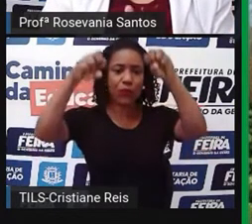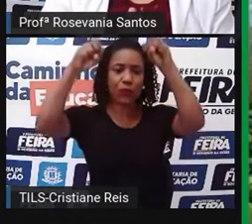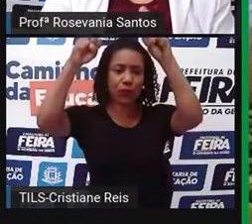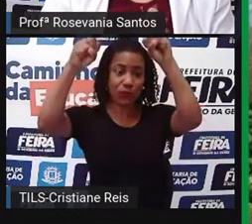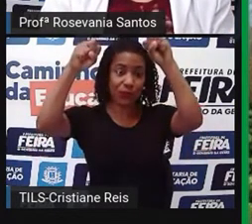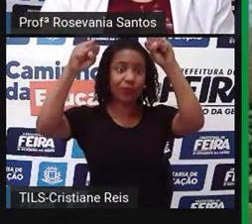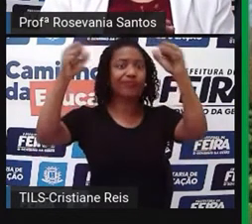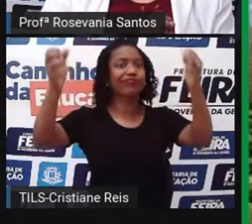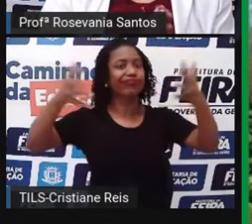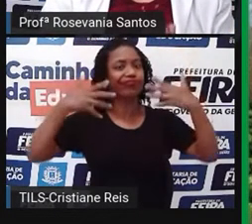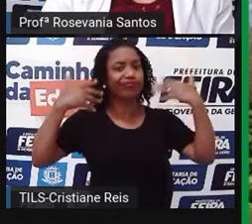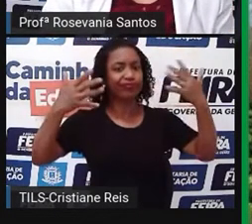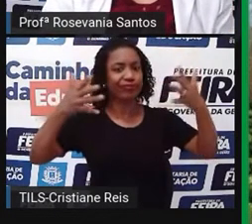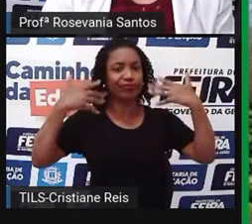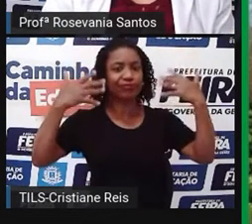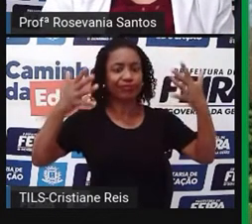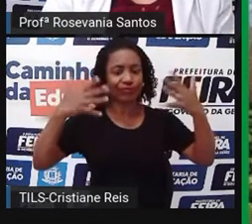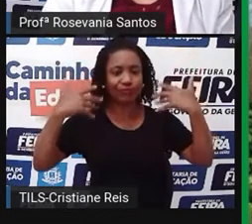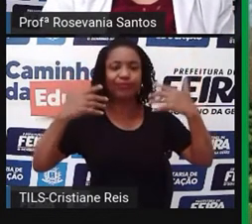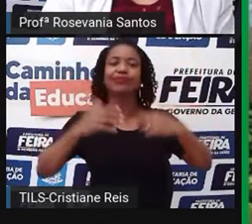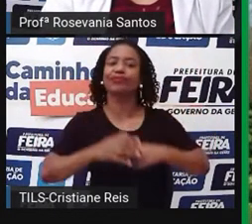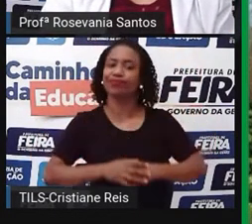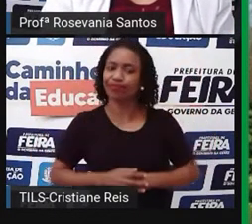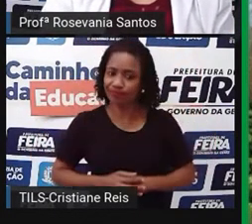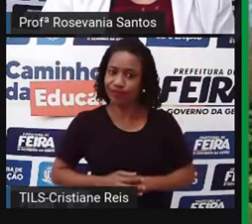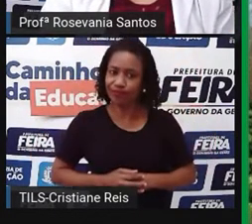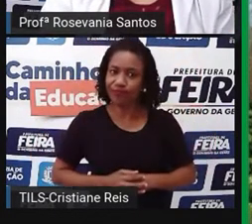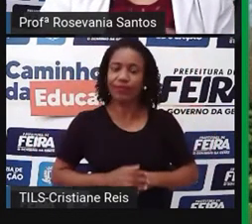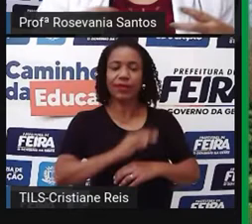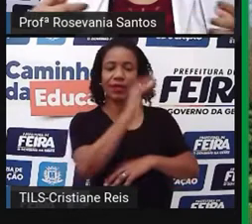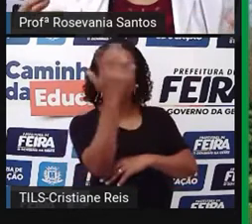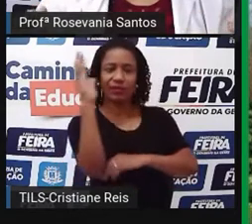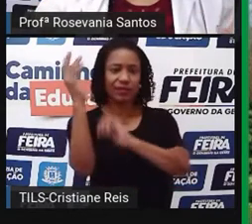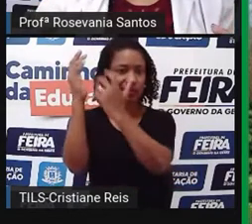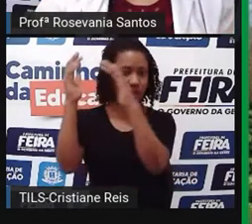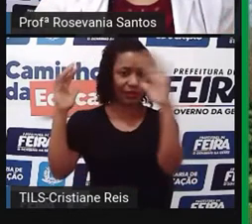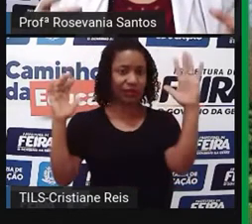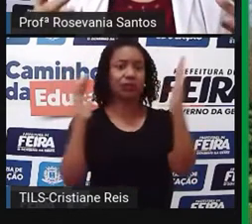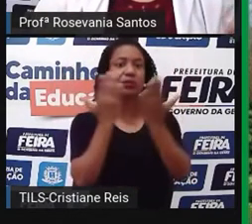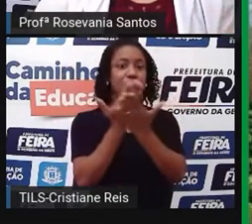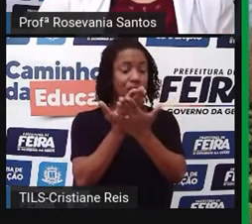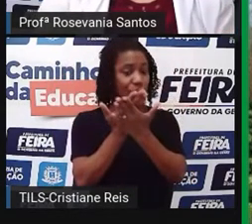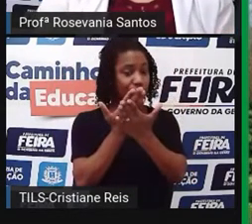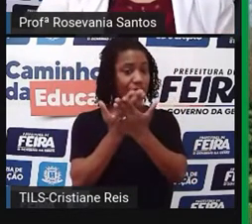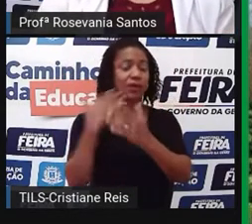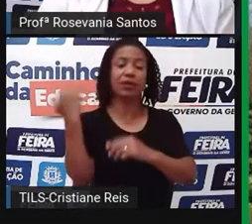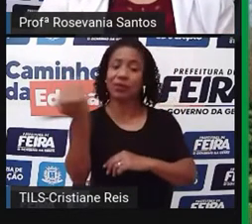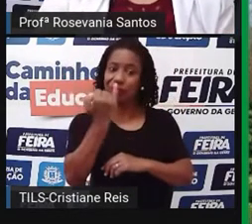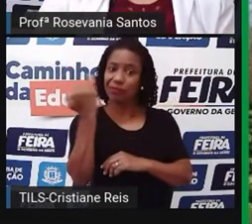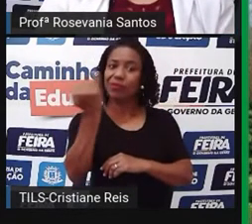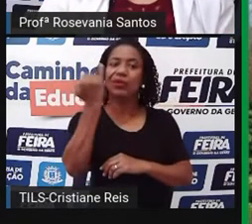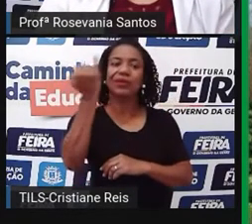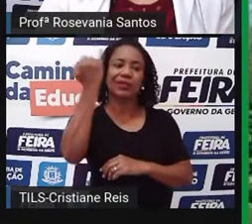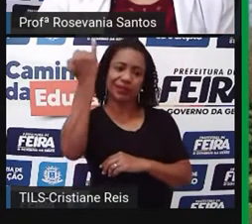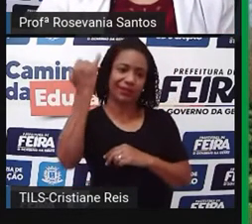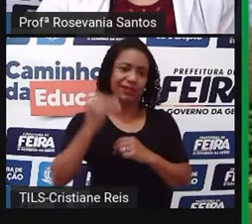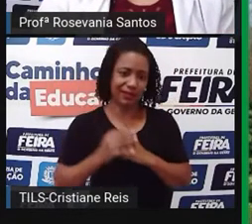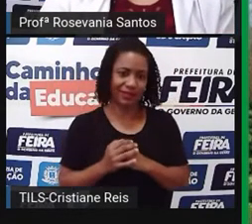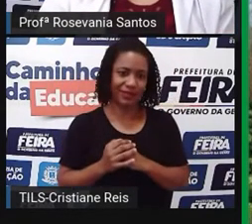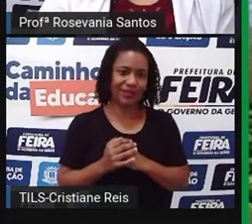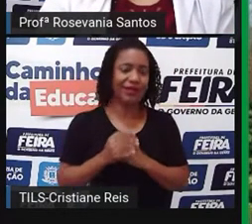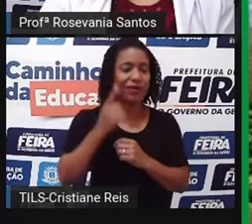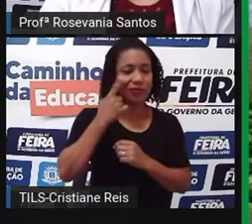altera. Então, estudar a vegetação é você entender, vamos dizer assim, um pouco mais sobre o equilíbrio, né? Das